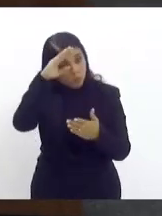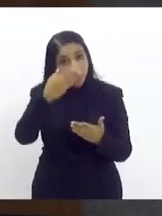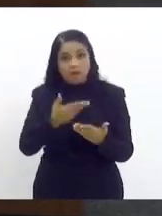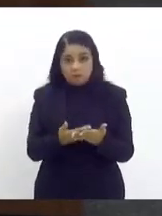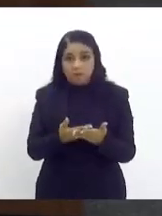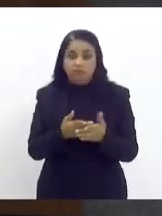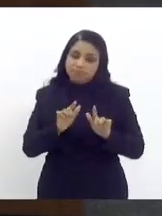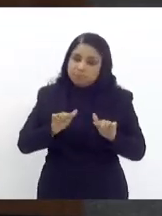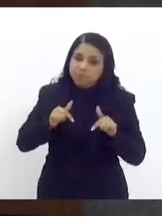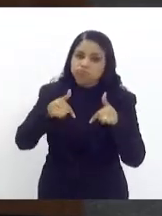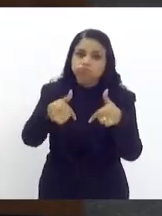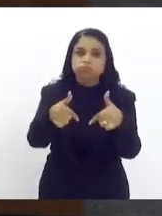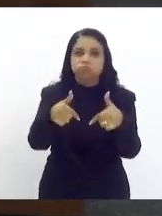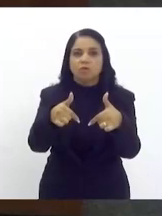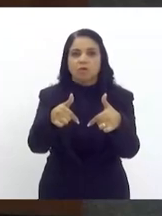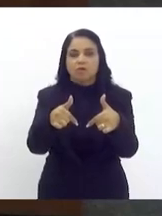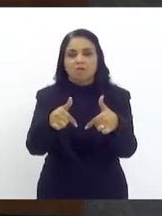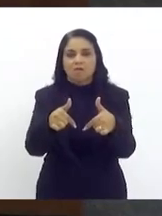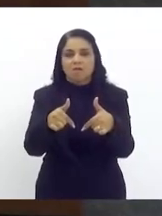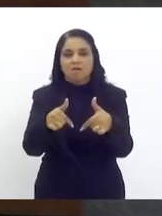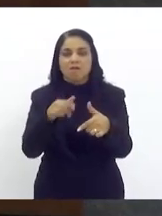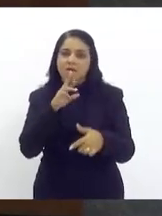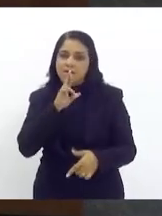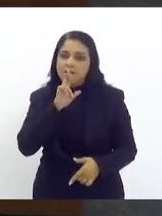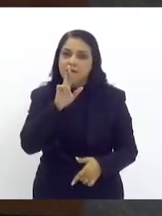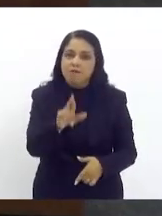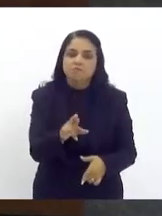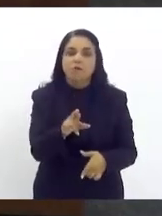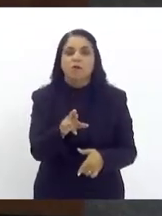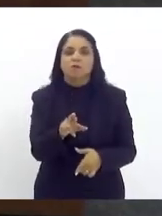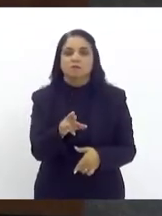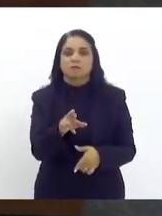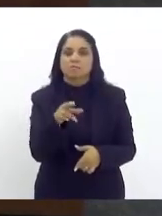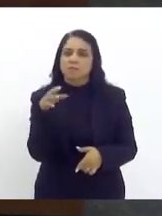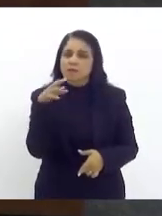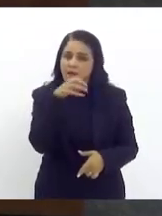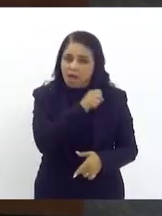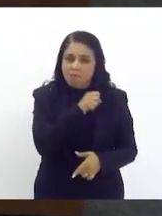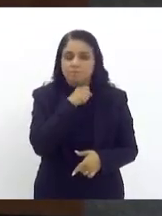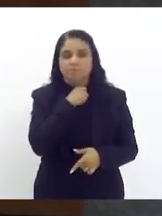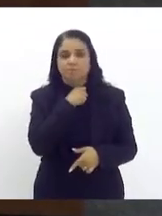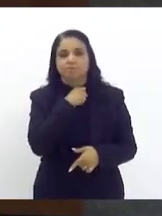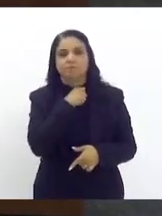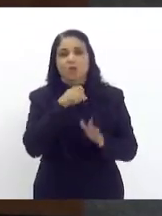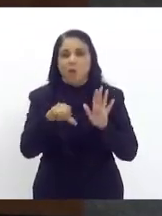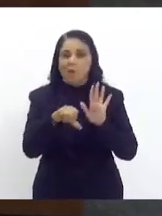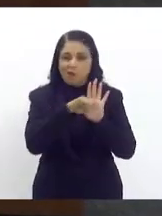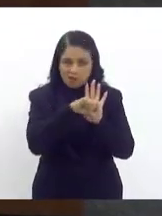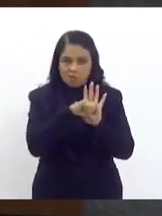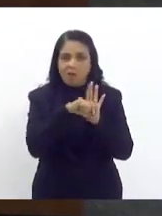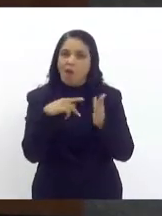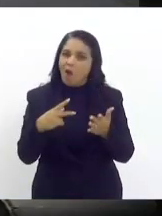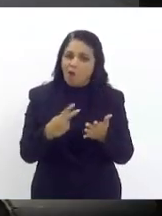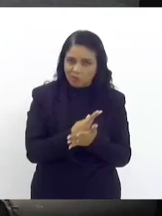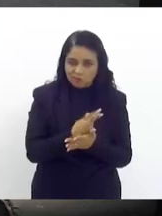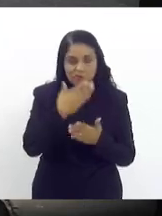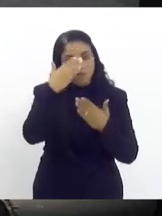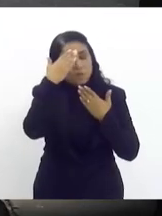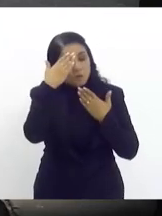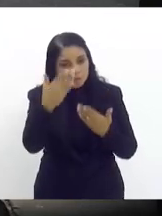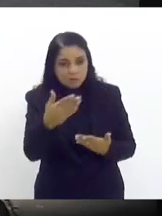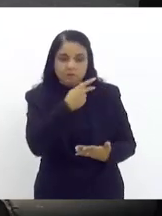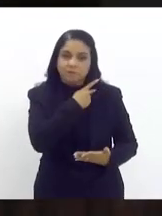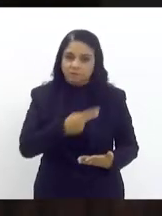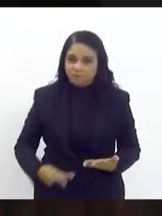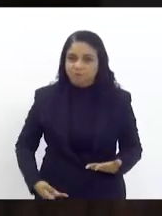agir neste caso e que dê uma resposta também rápida com relação a esses crimes. Muito obrigada, presidente. Obrigado,